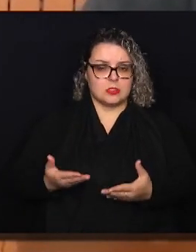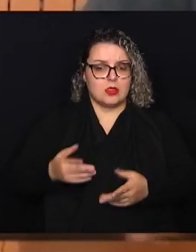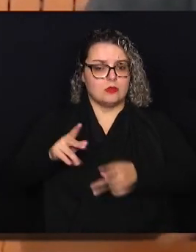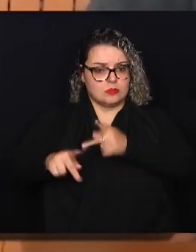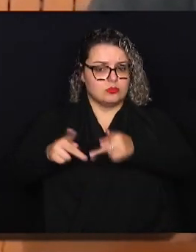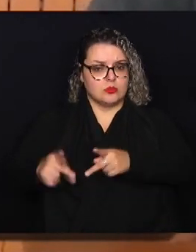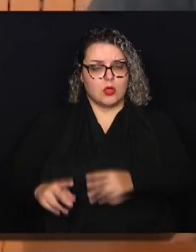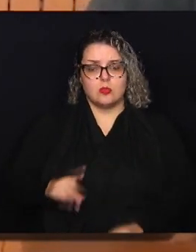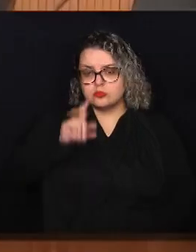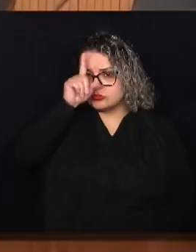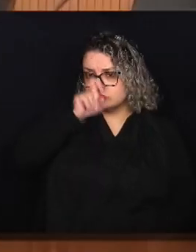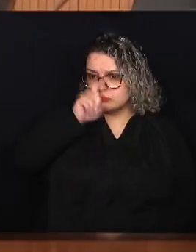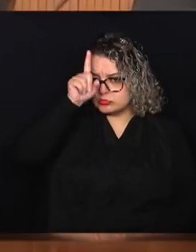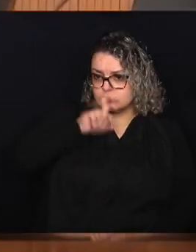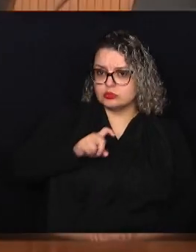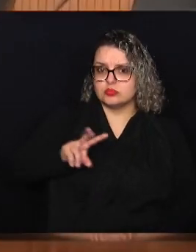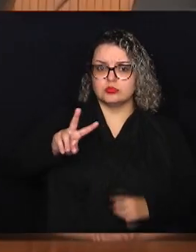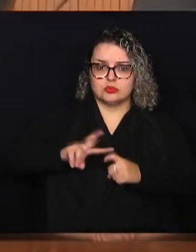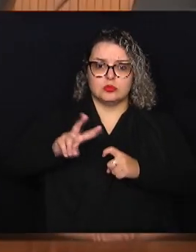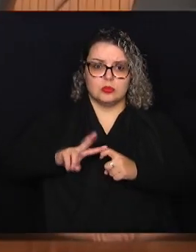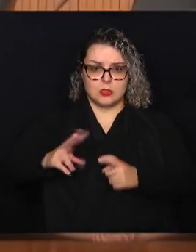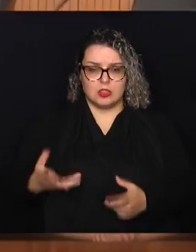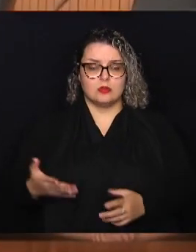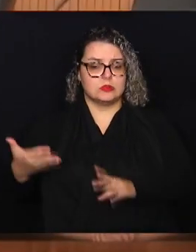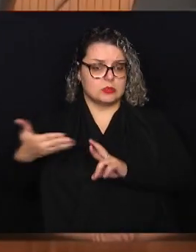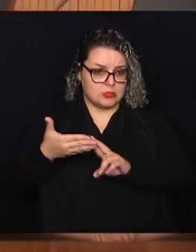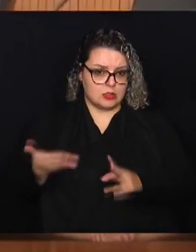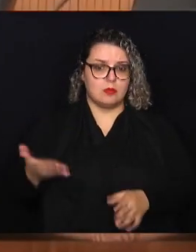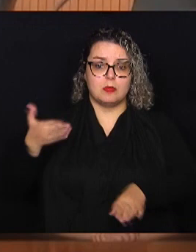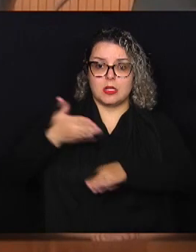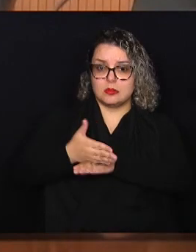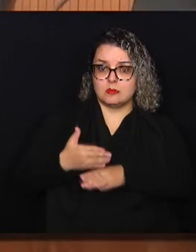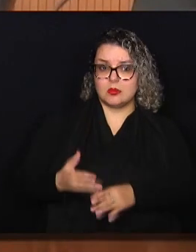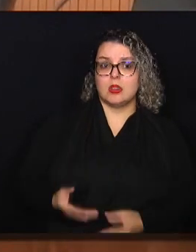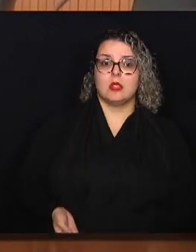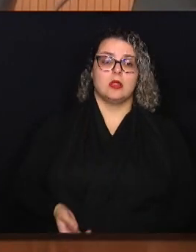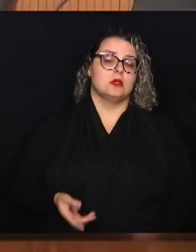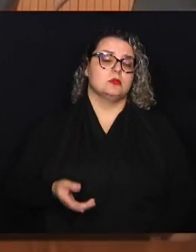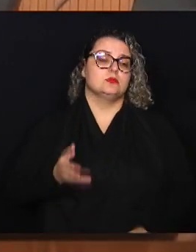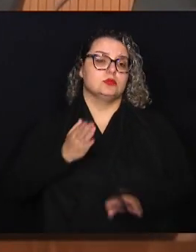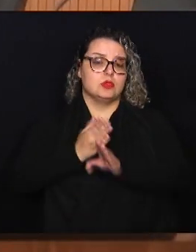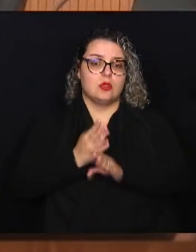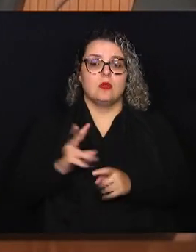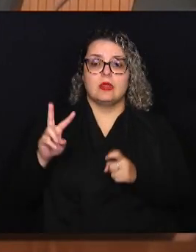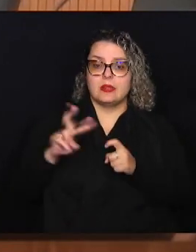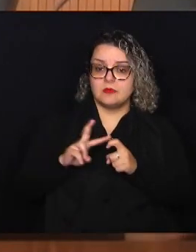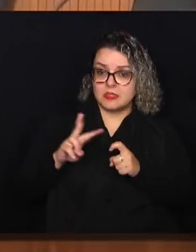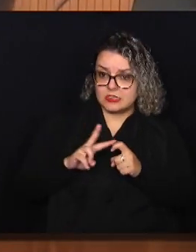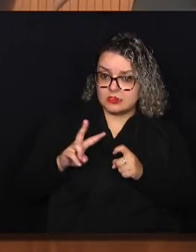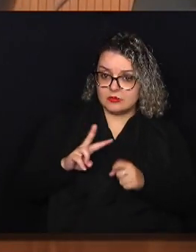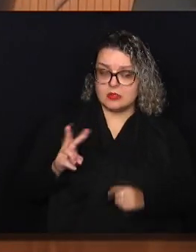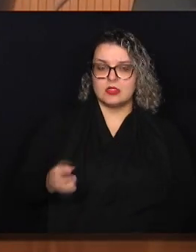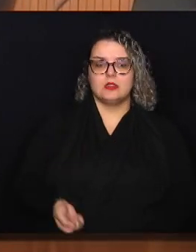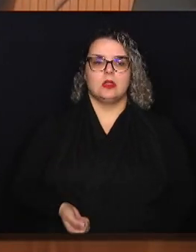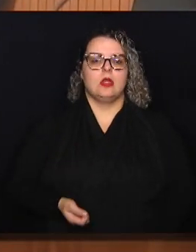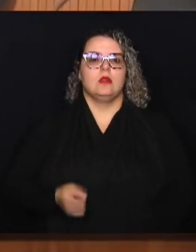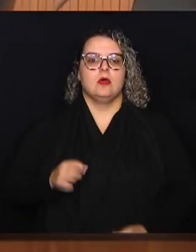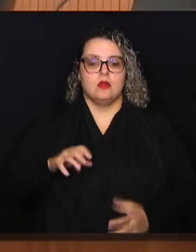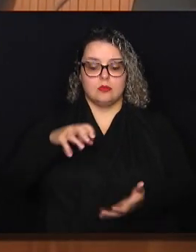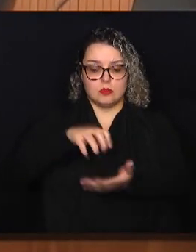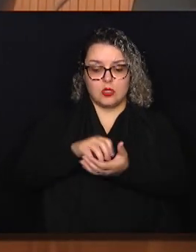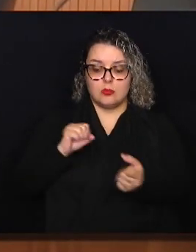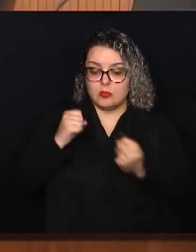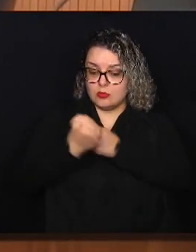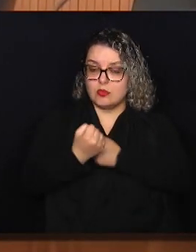veterinário que seja a referência. Participaram do encontro veterinários representantes do Departamento de Proteção e Bem